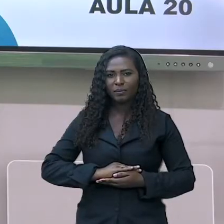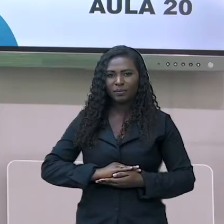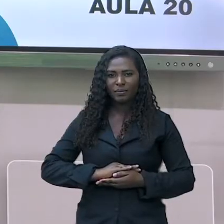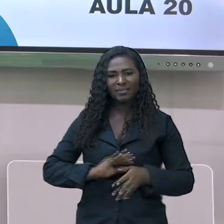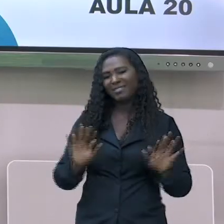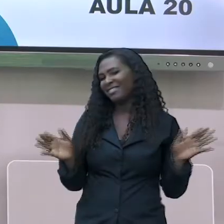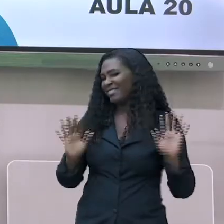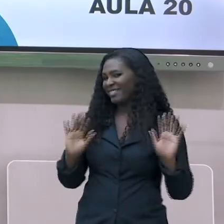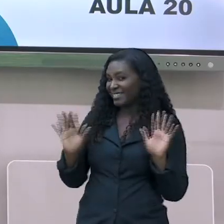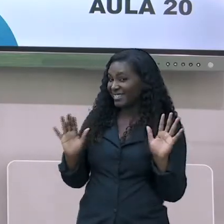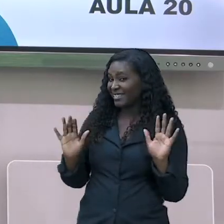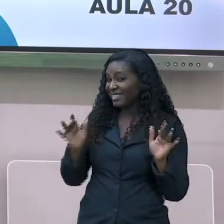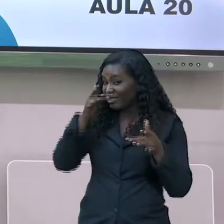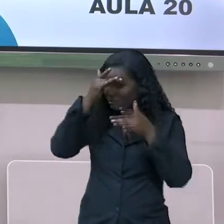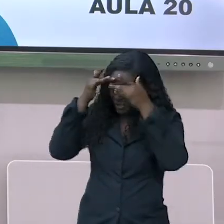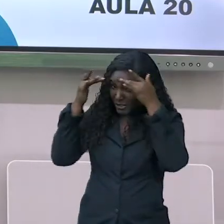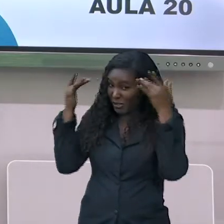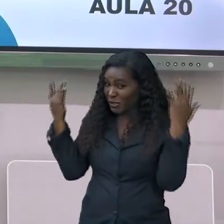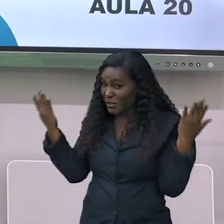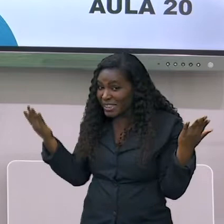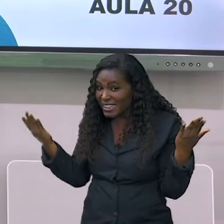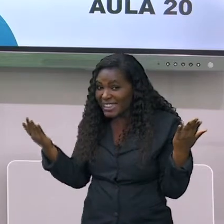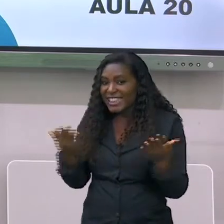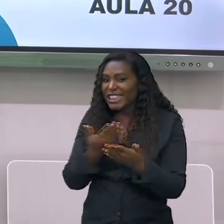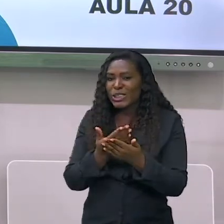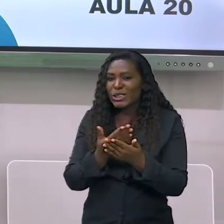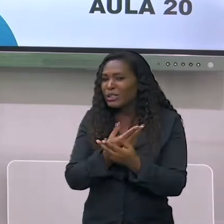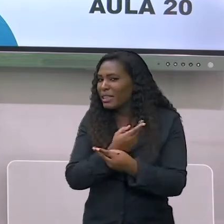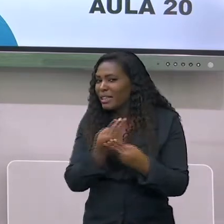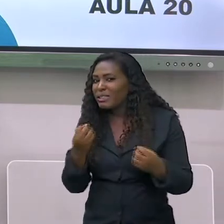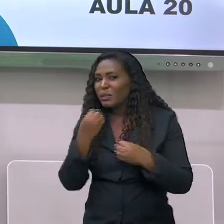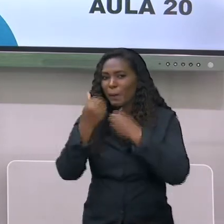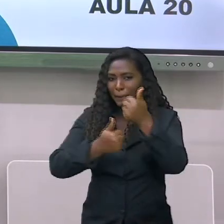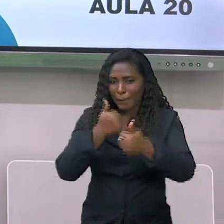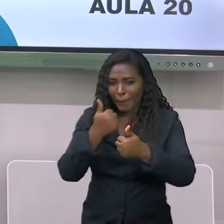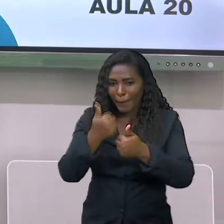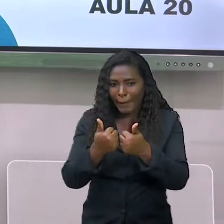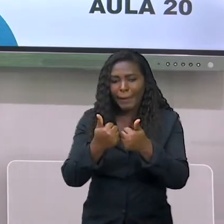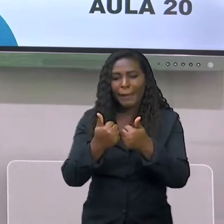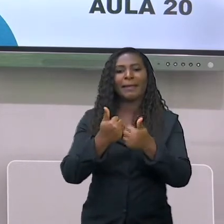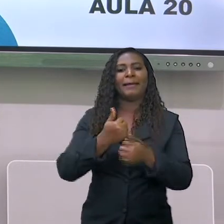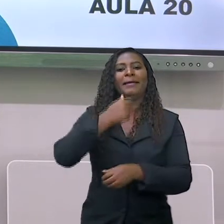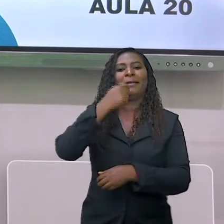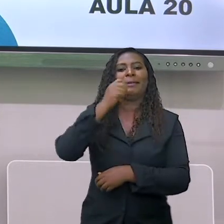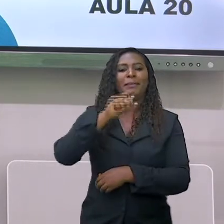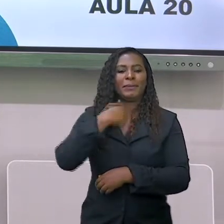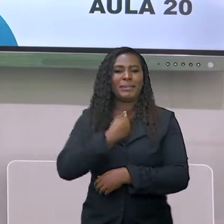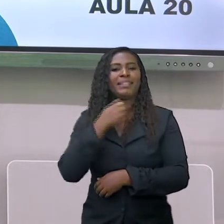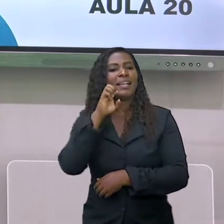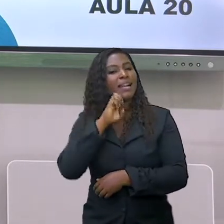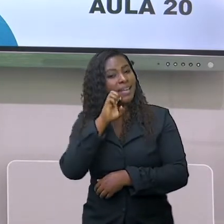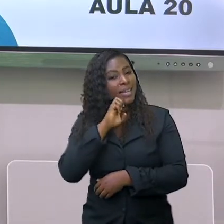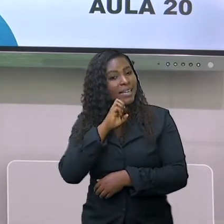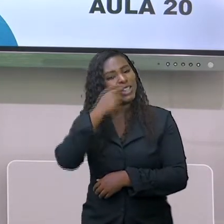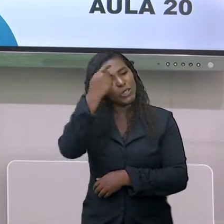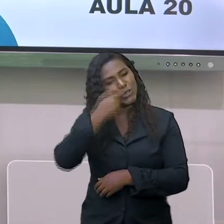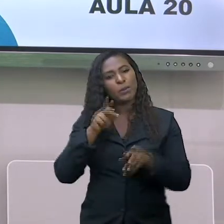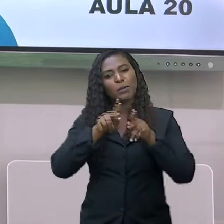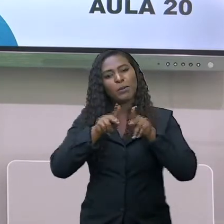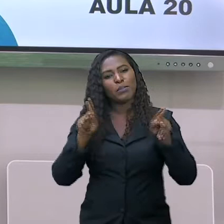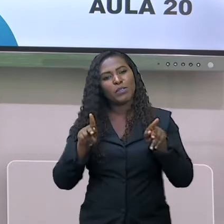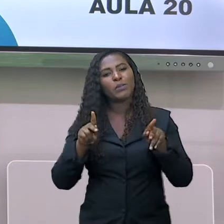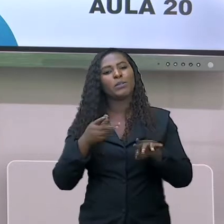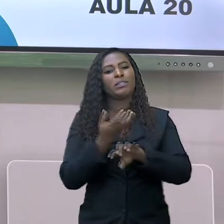Olá pessoal, tudo bem? Eu sou Eliane, sua professora de Geografia. Essa é a nossa aula de número